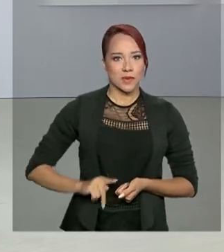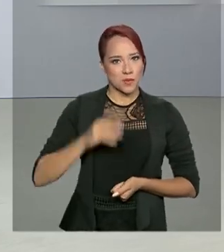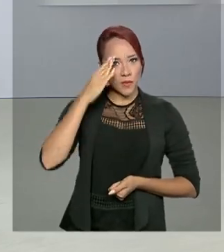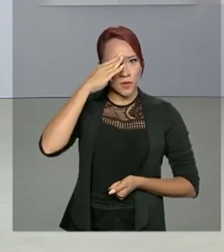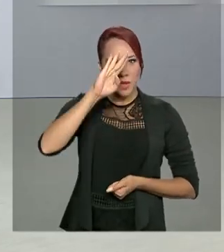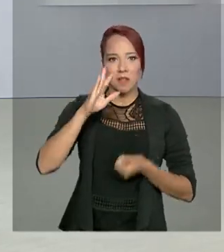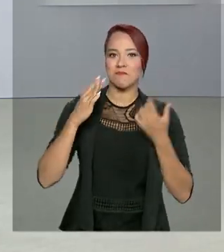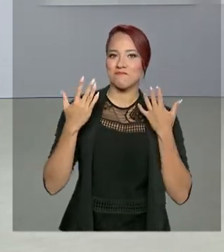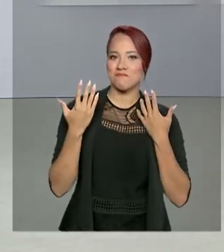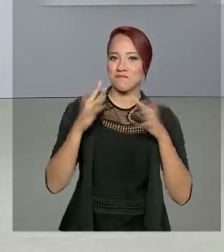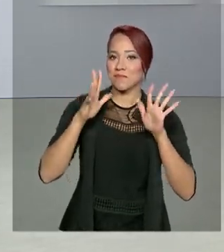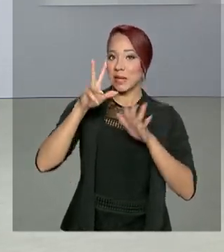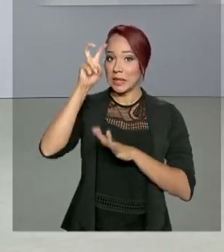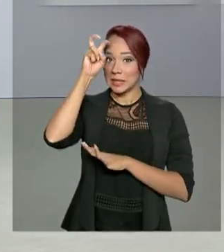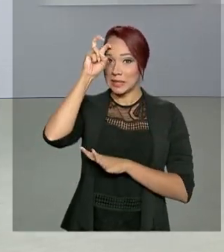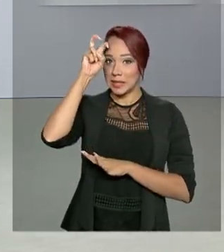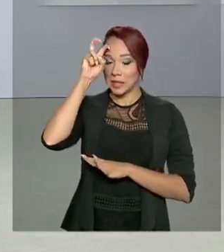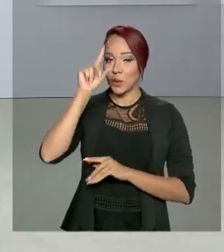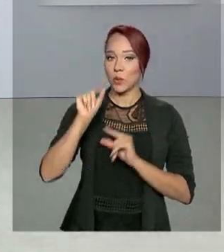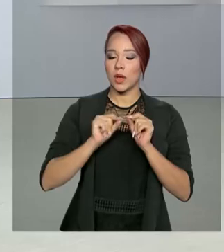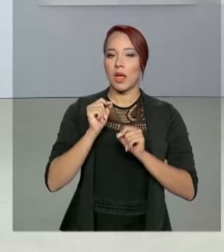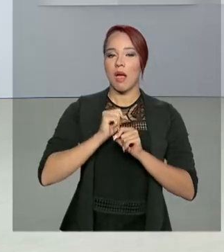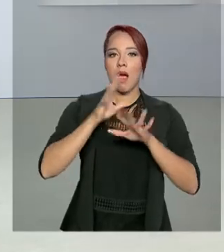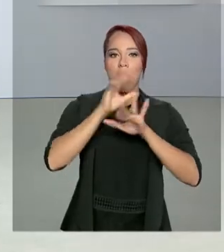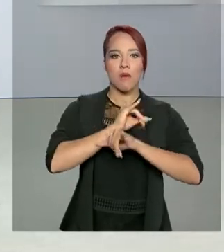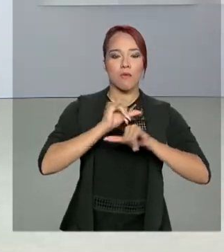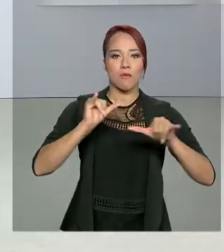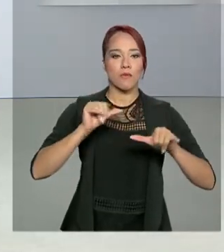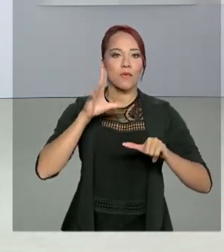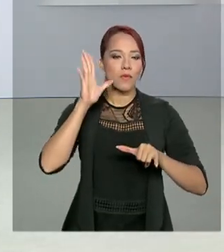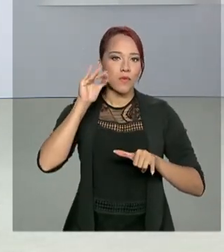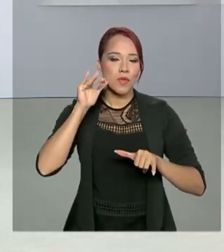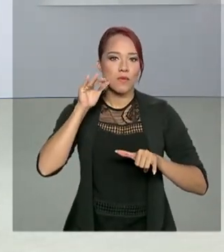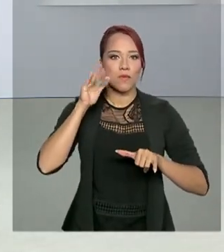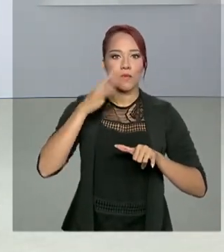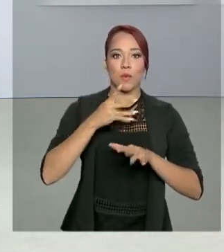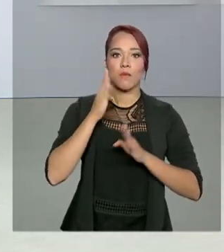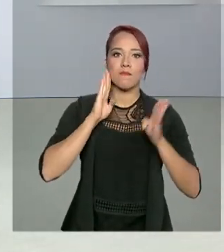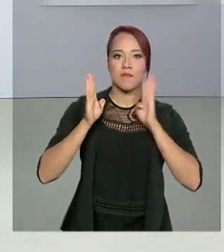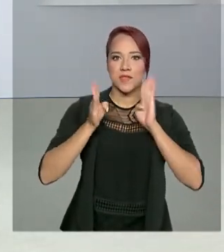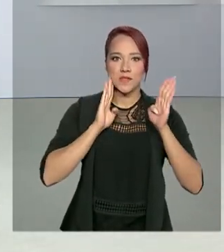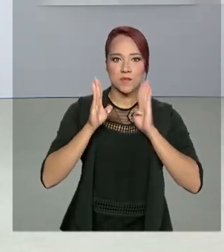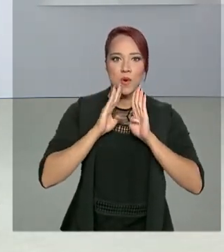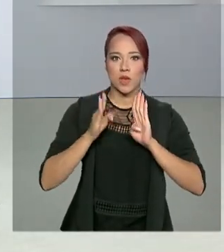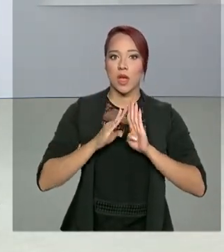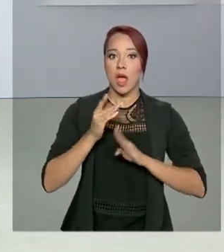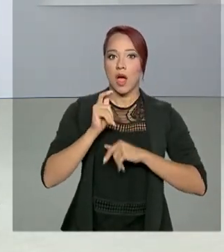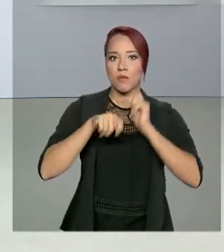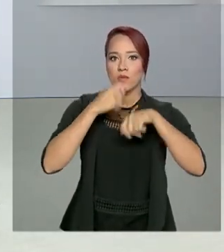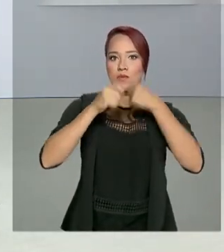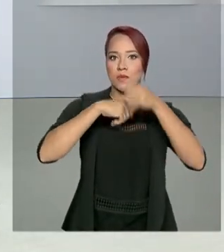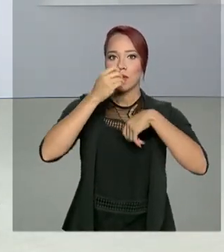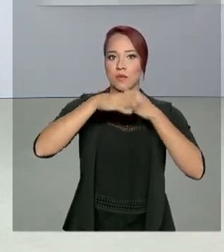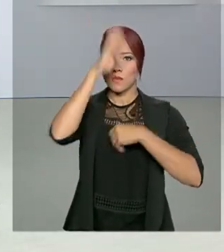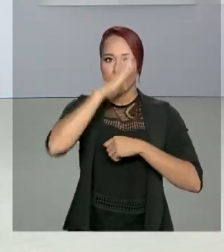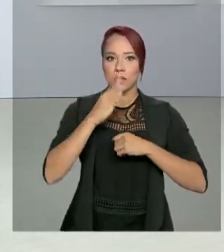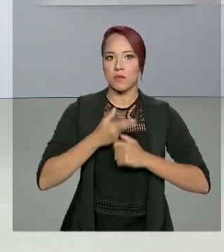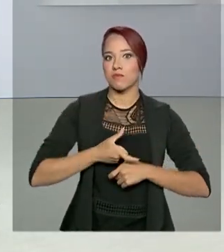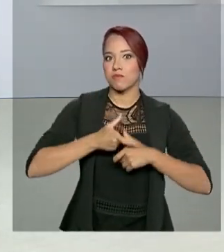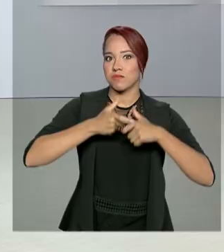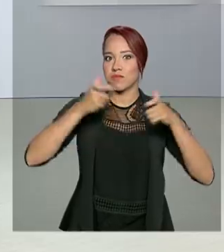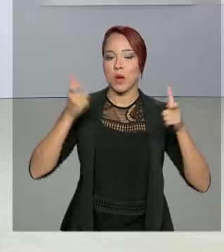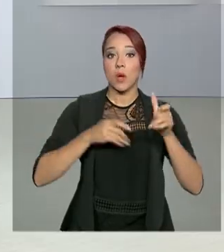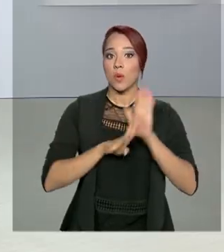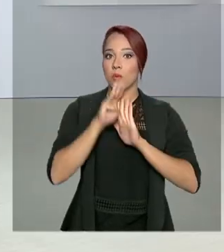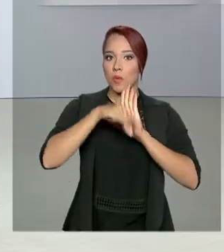comemorou nesta quinta-feira em transmissão ao vivo pelo Facebook o aquecimento na economia do Brasil, com o novo recorde da